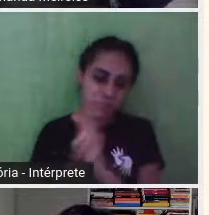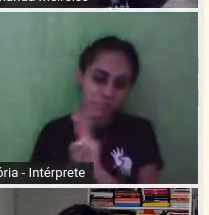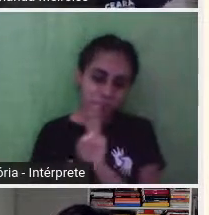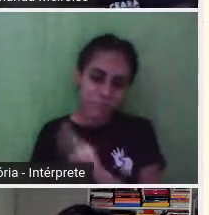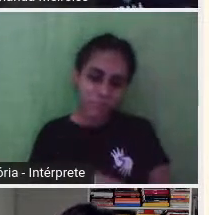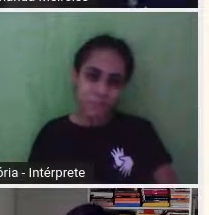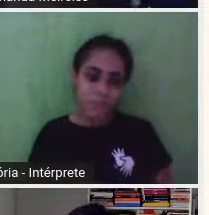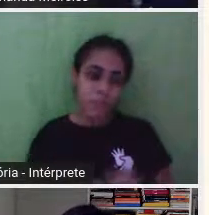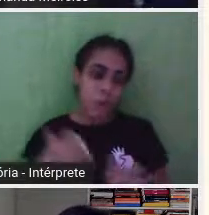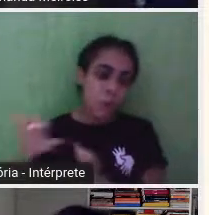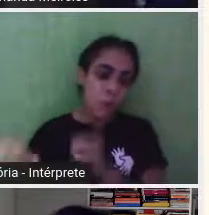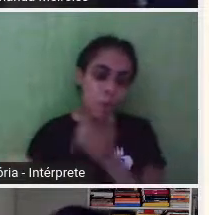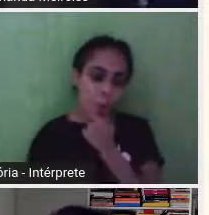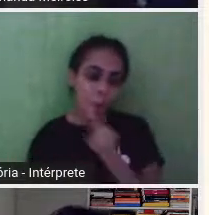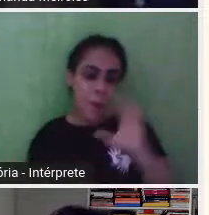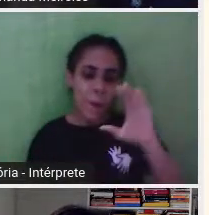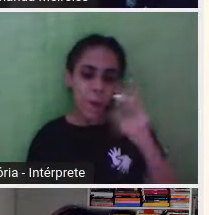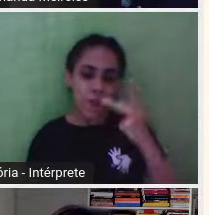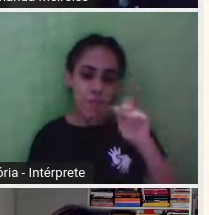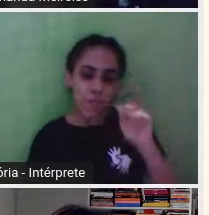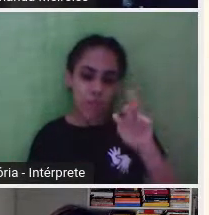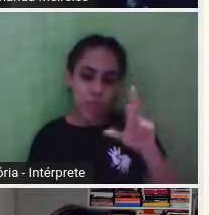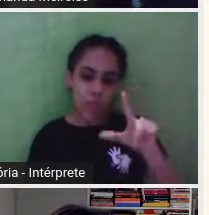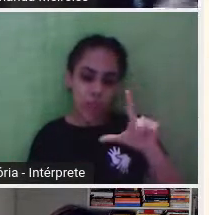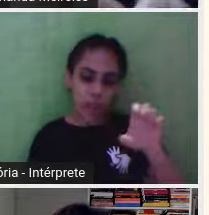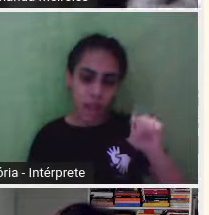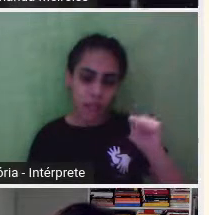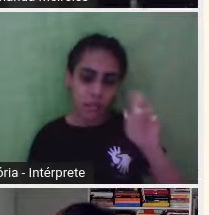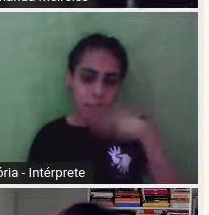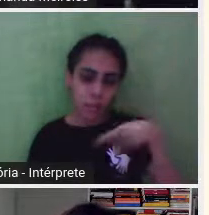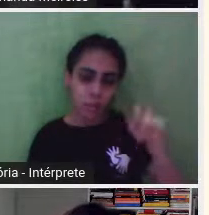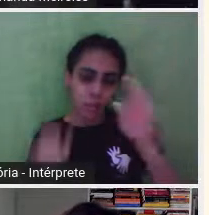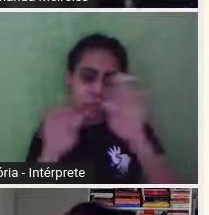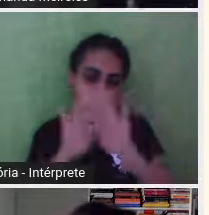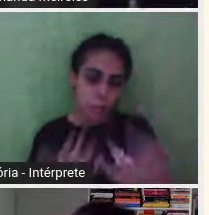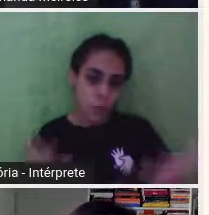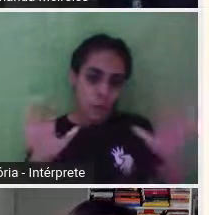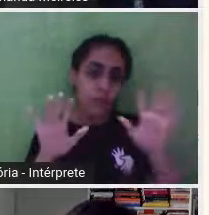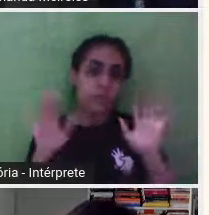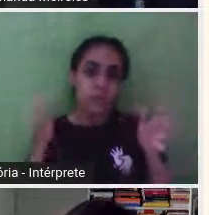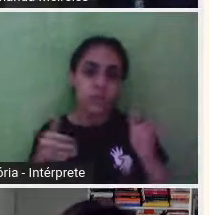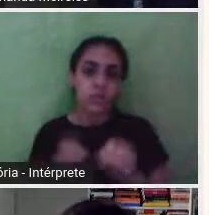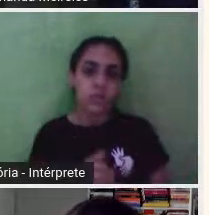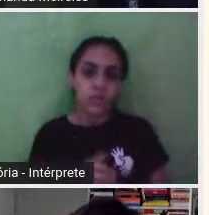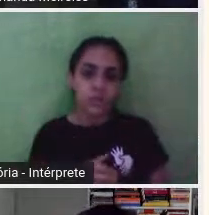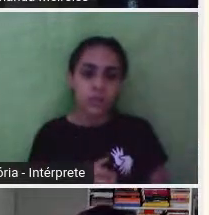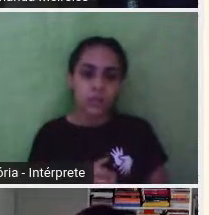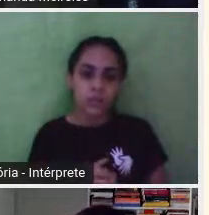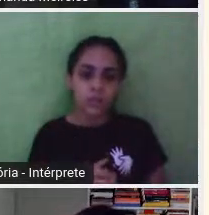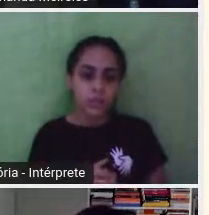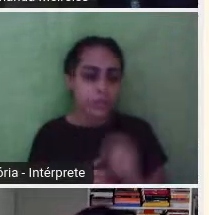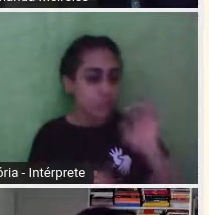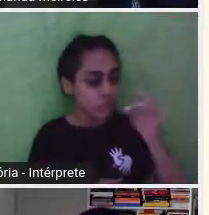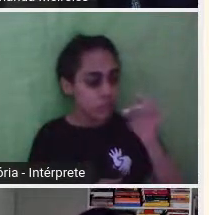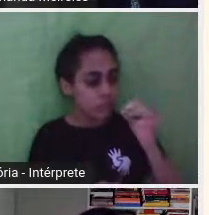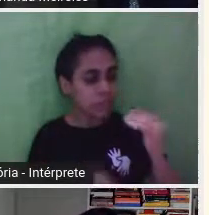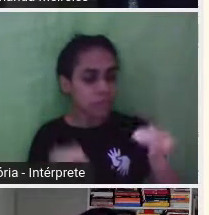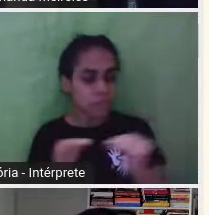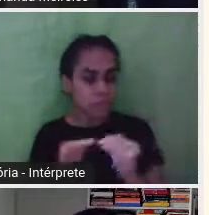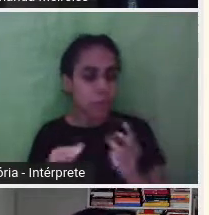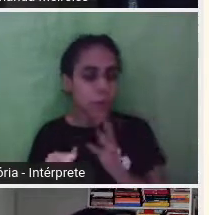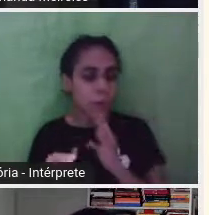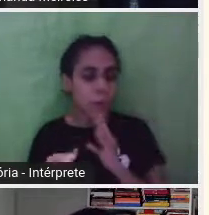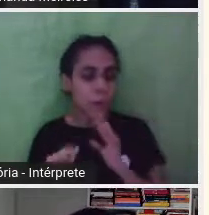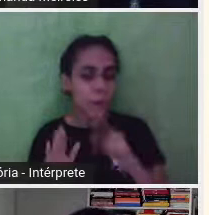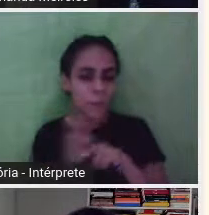UFC, e que também já deu, é, ele partiu em travesias. A vida espiritual. Exato, exato. Pesquisou